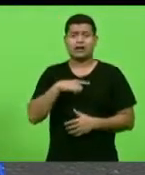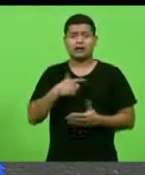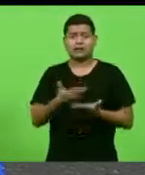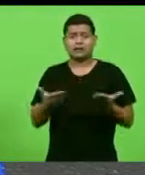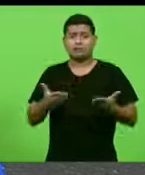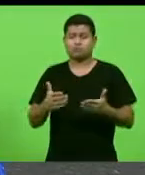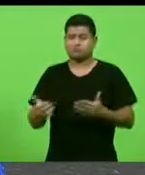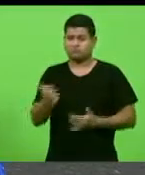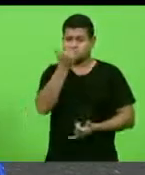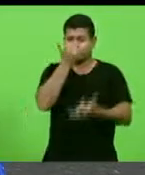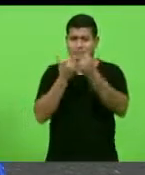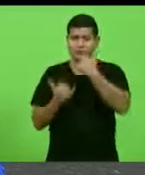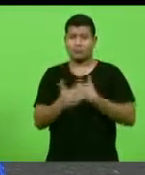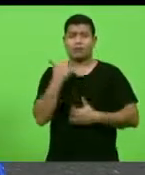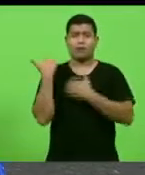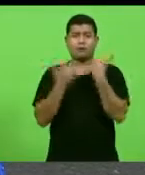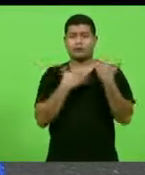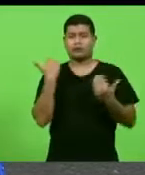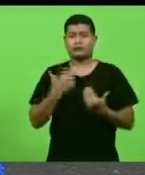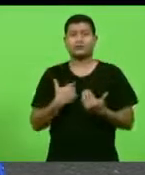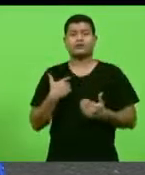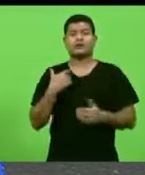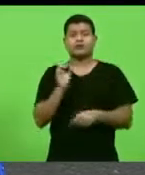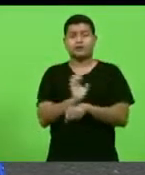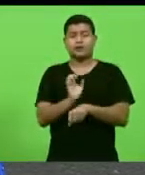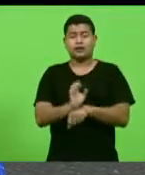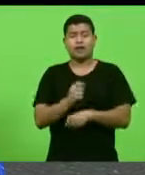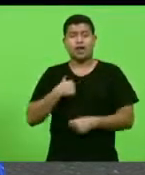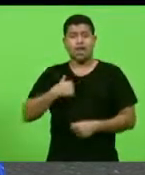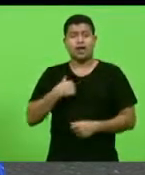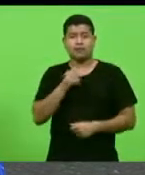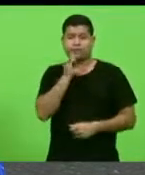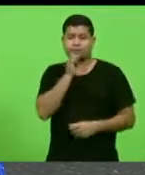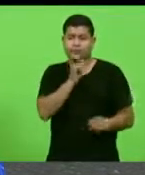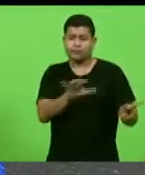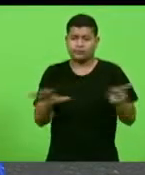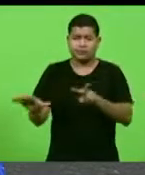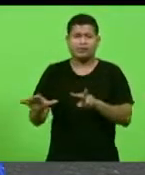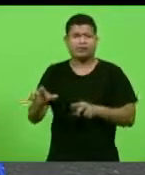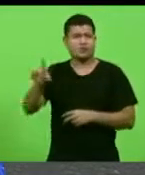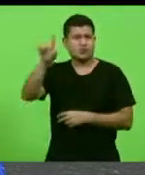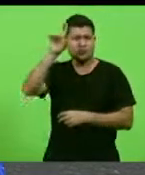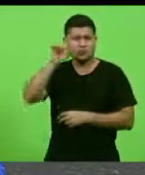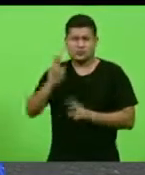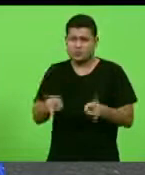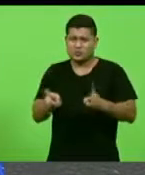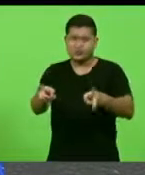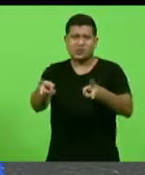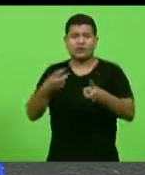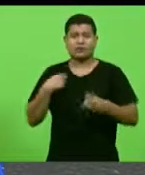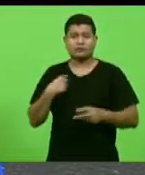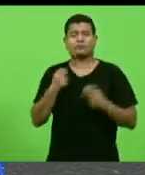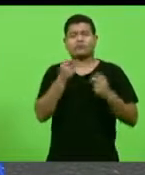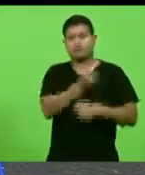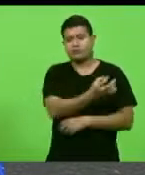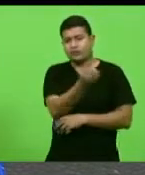eu viajo todas as semanas por ela e dificilmente